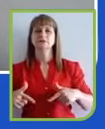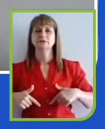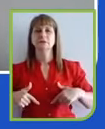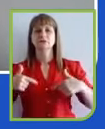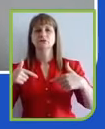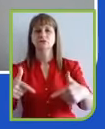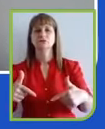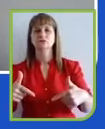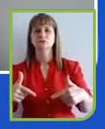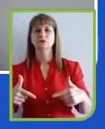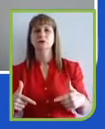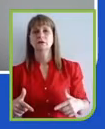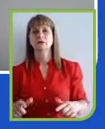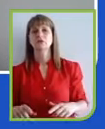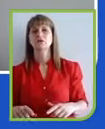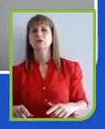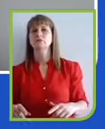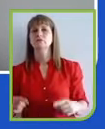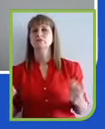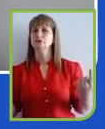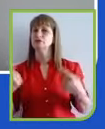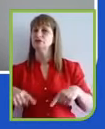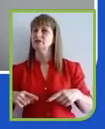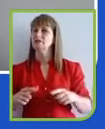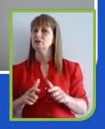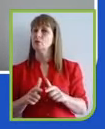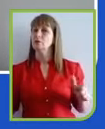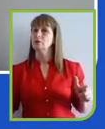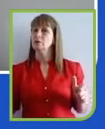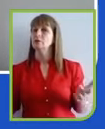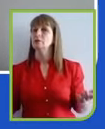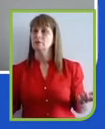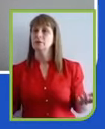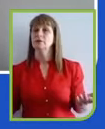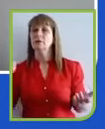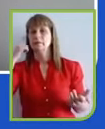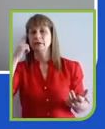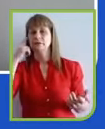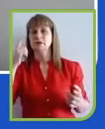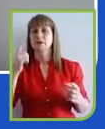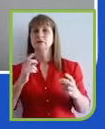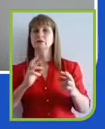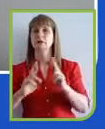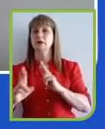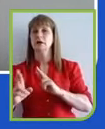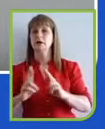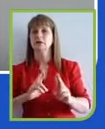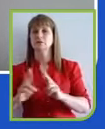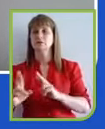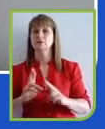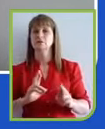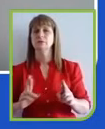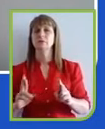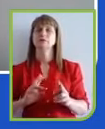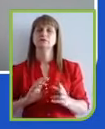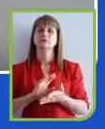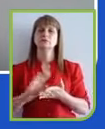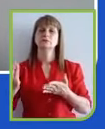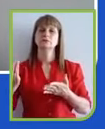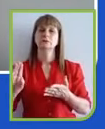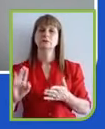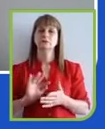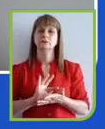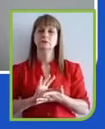imenso, né? Vamos pensar na relação com os fornecedores. aí, já misturando a sua terceira provocação, que é como que a gente